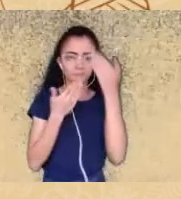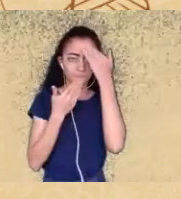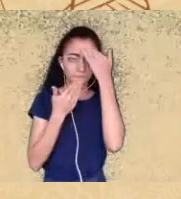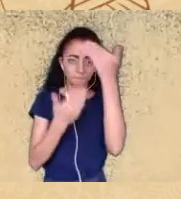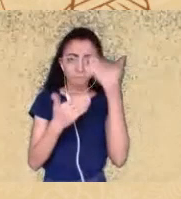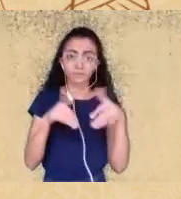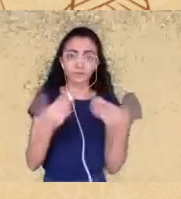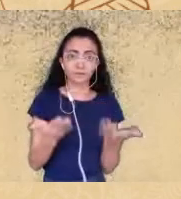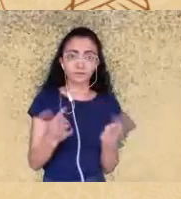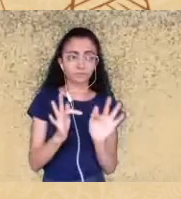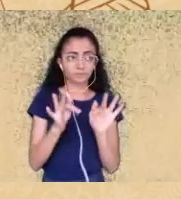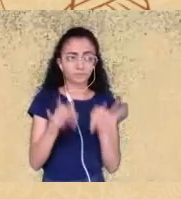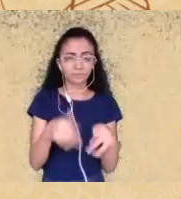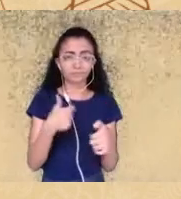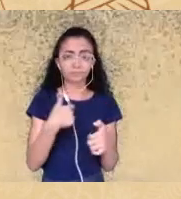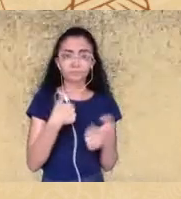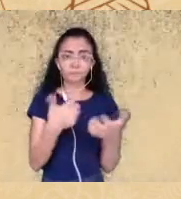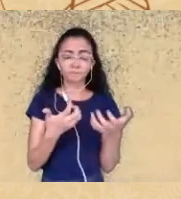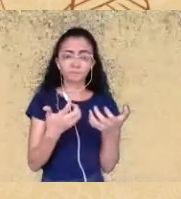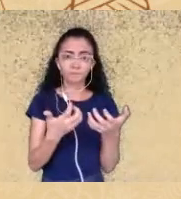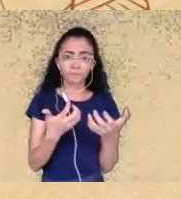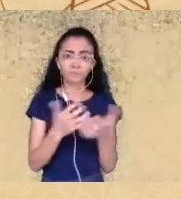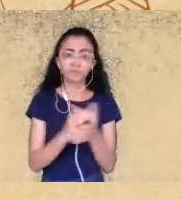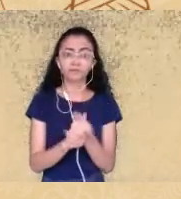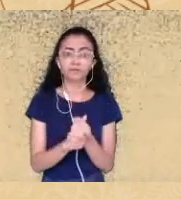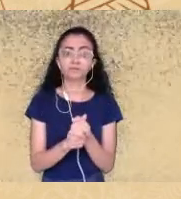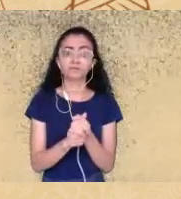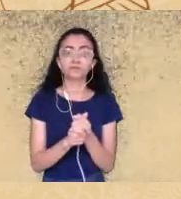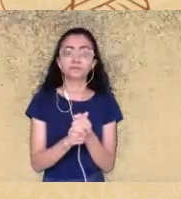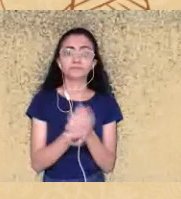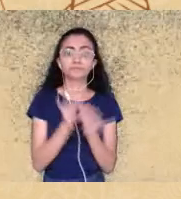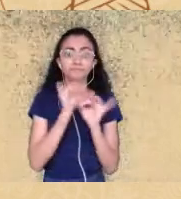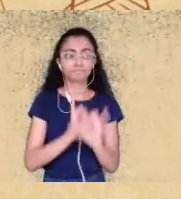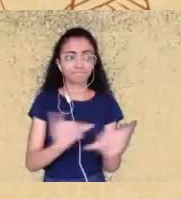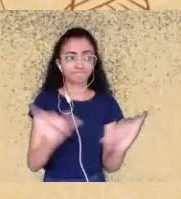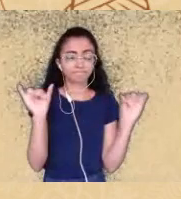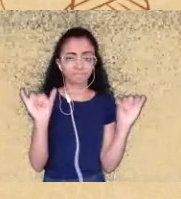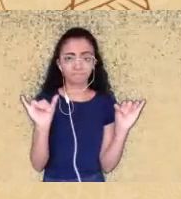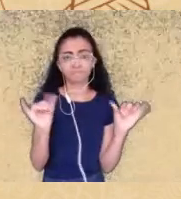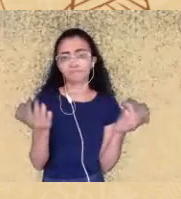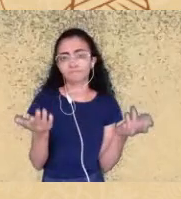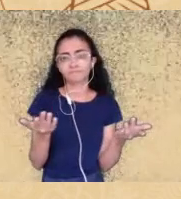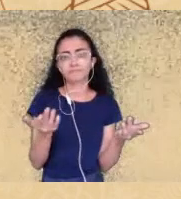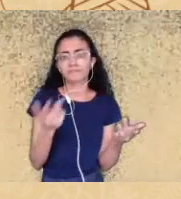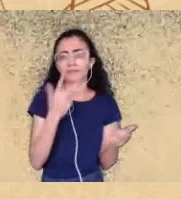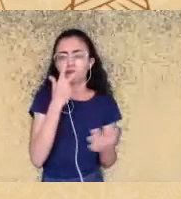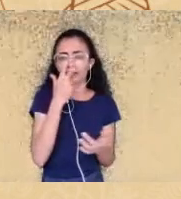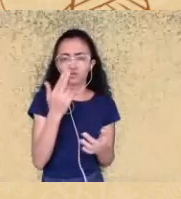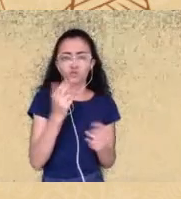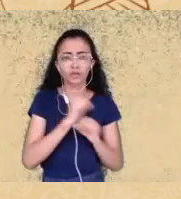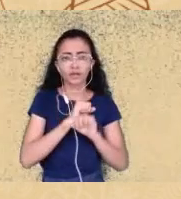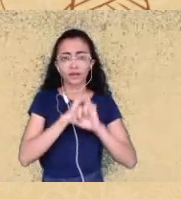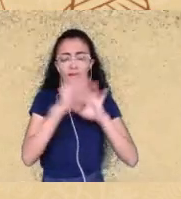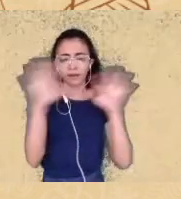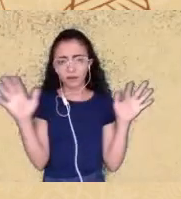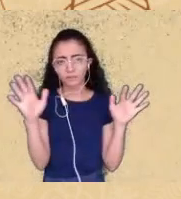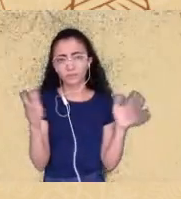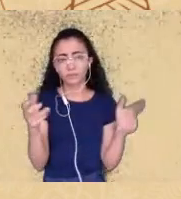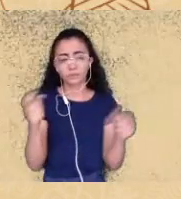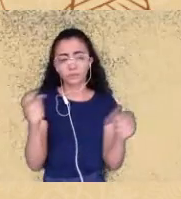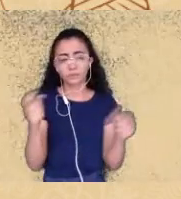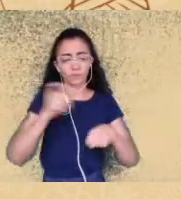eu queria só dizer que enfim acho que ficou evidente nesse espaço como a gente